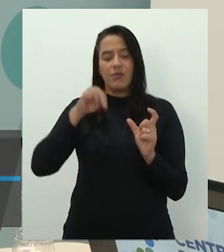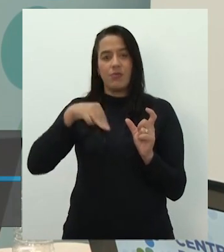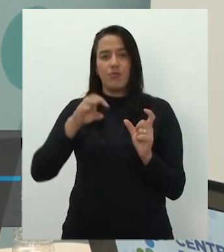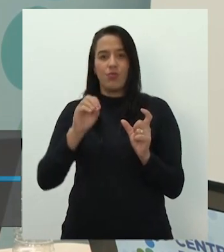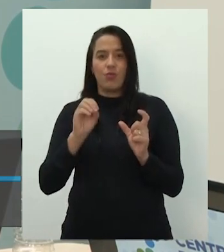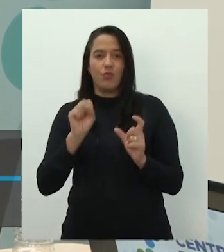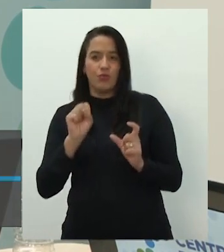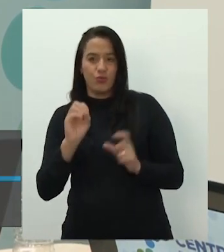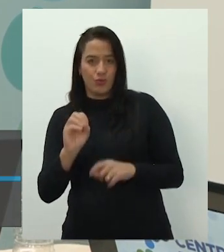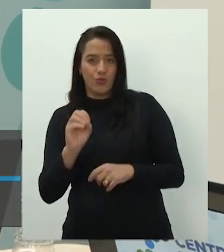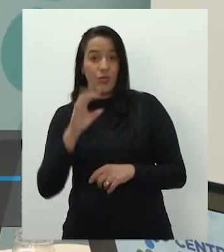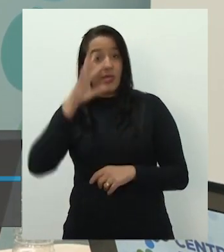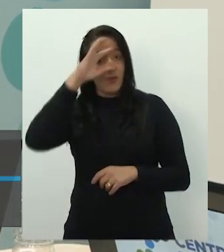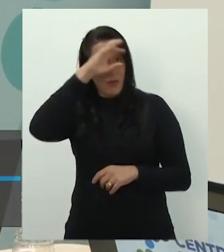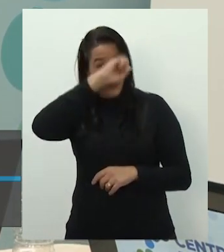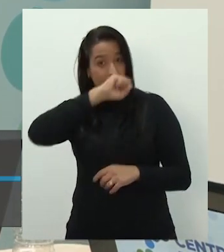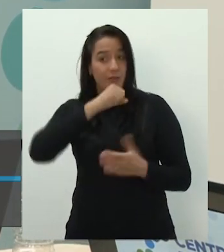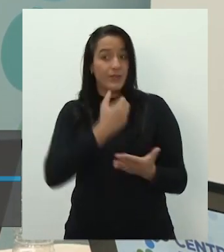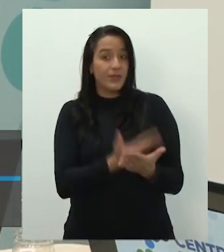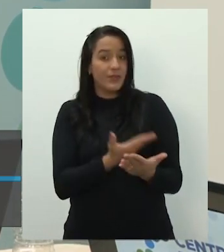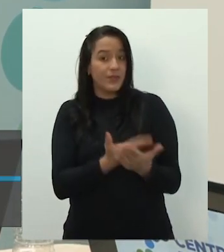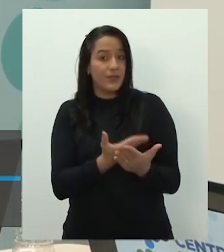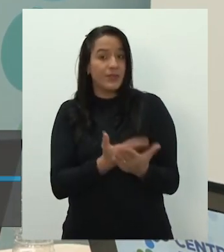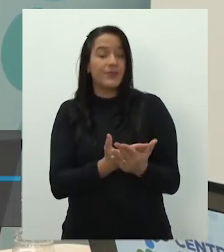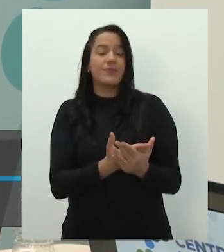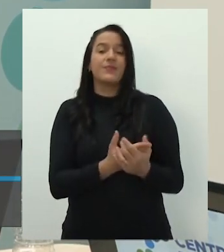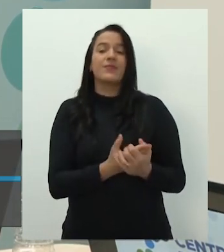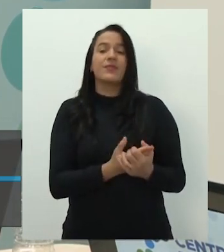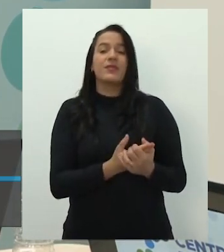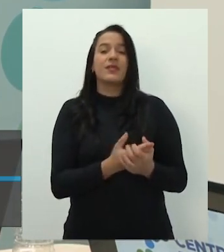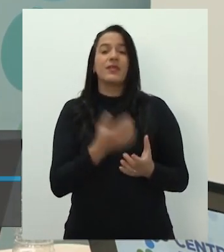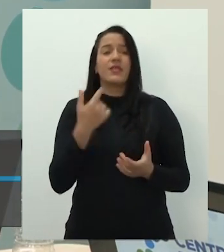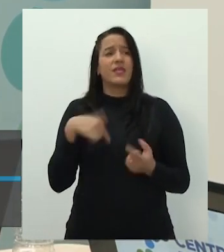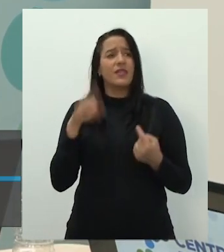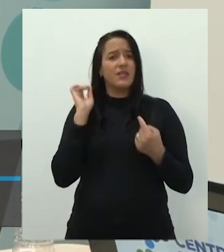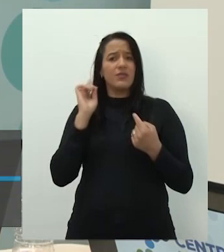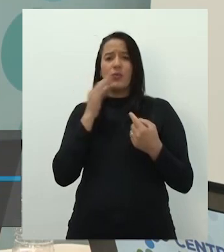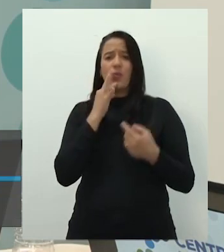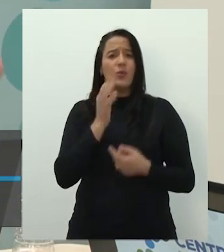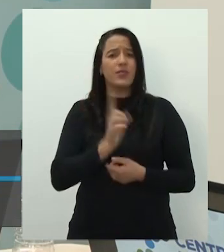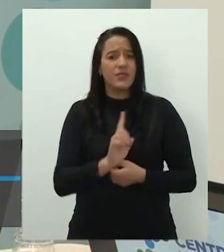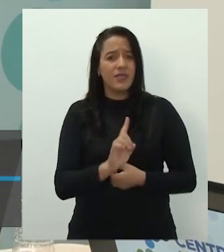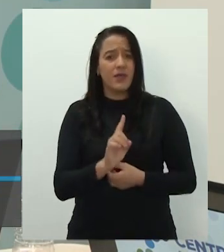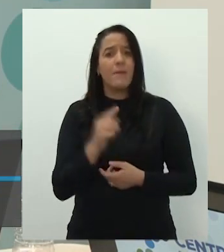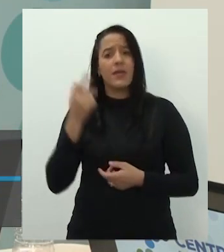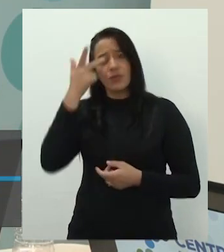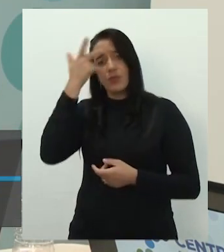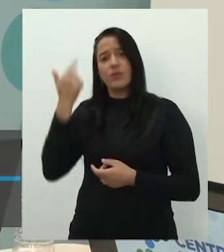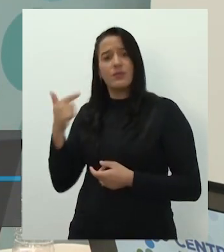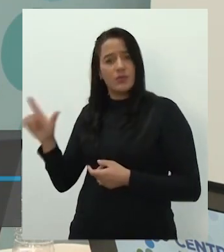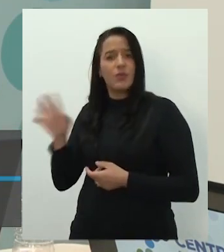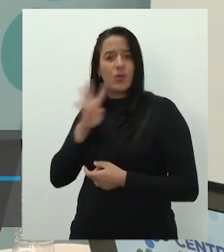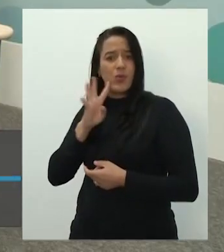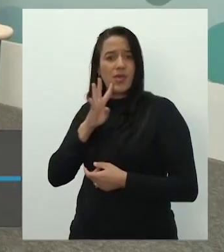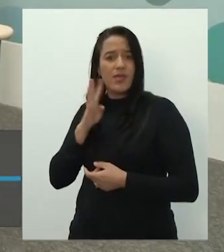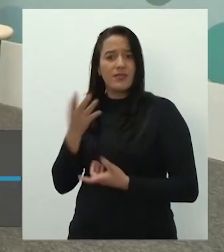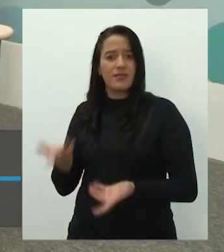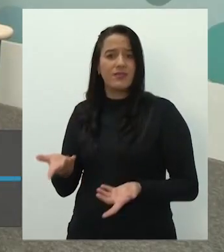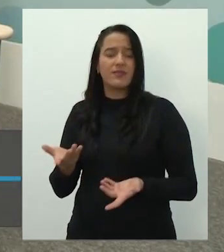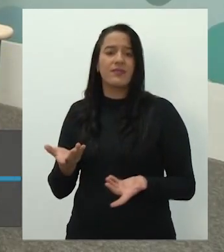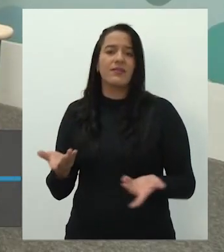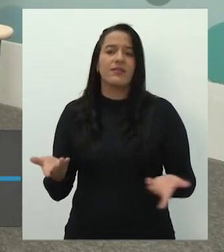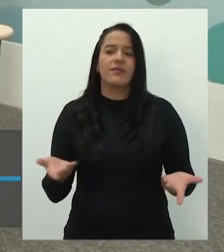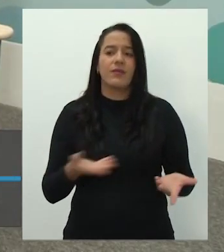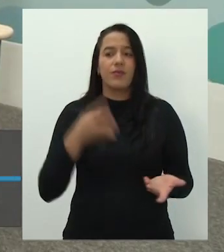eu aprendi na aula. Você comunica comigo agora a palavra, mas antes não comunicava. Mas com alguém, comunicava. Era texto para alguém. E o Mauro ainda